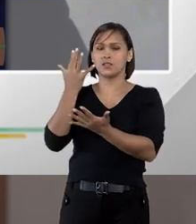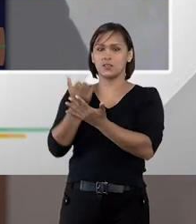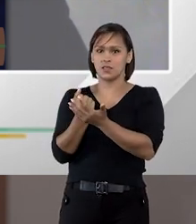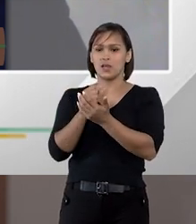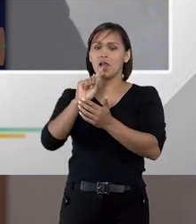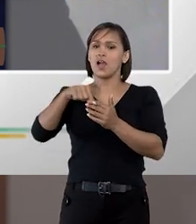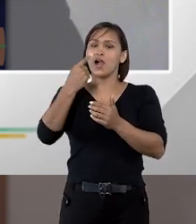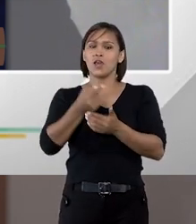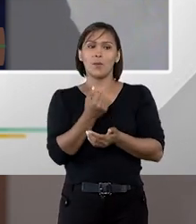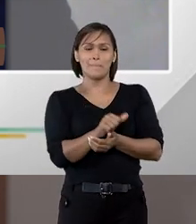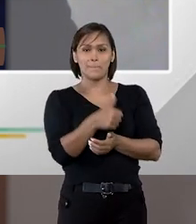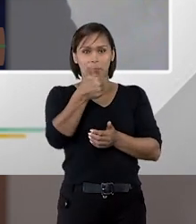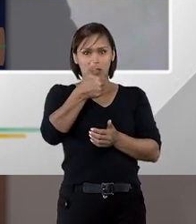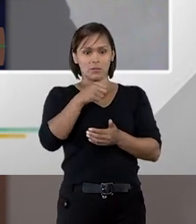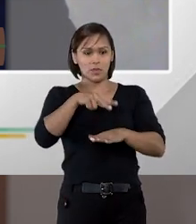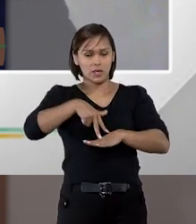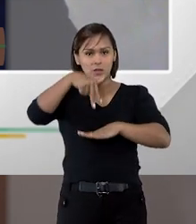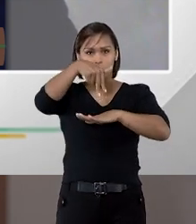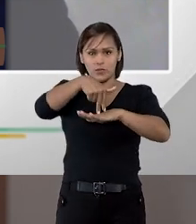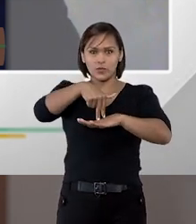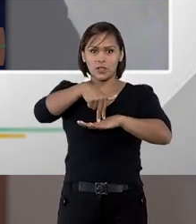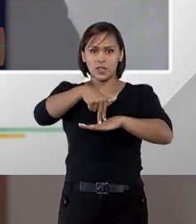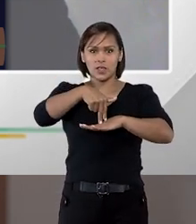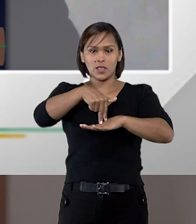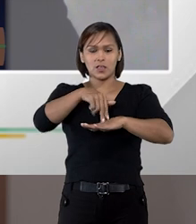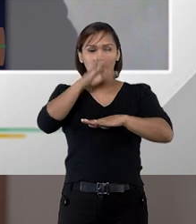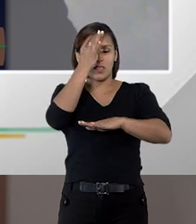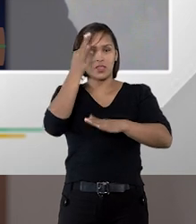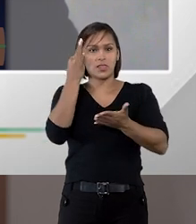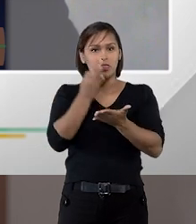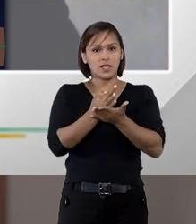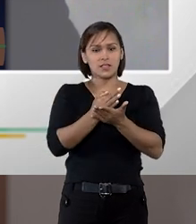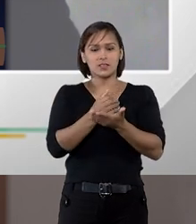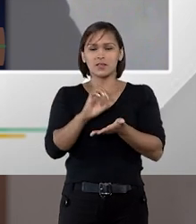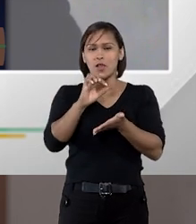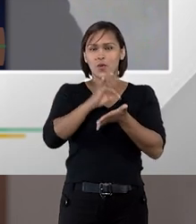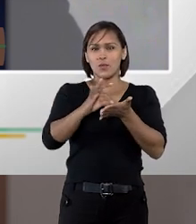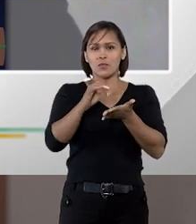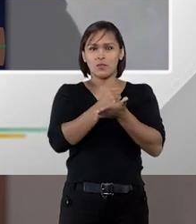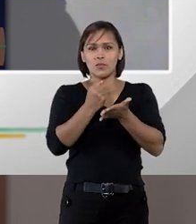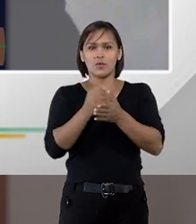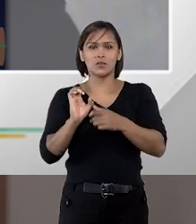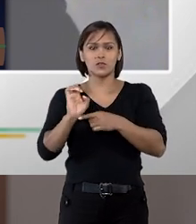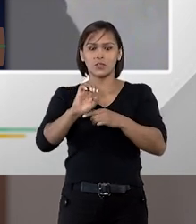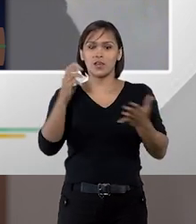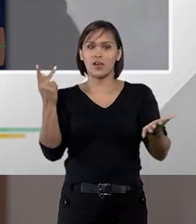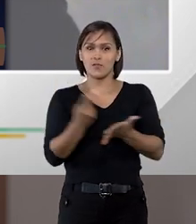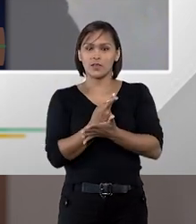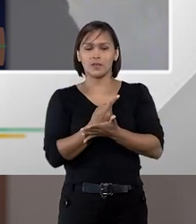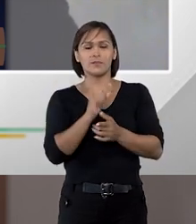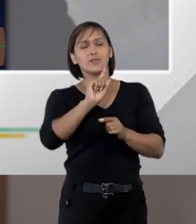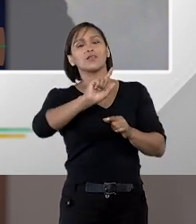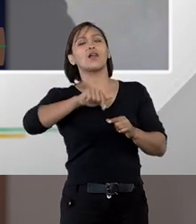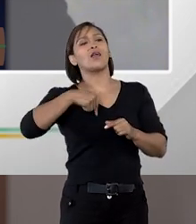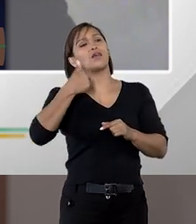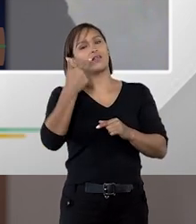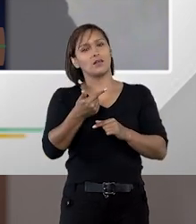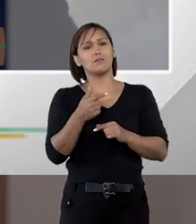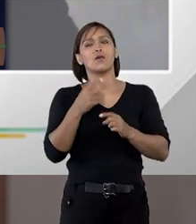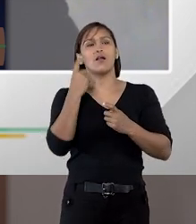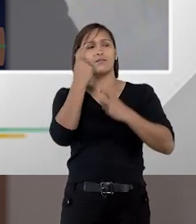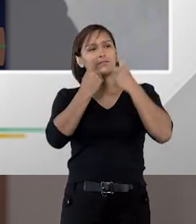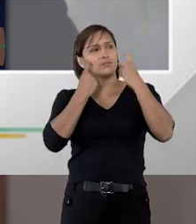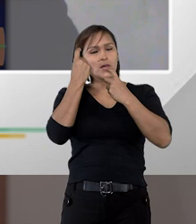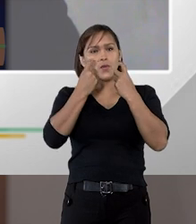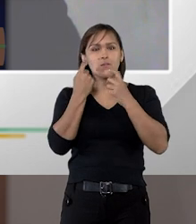portanto, já definir o primeiro colocado, que é aquele que vai em tese celebrar o contrato com o Estado. E depois, aí sim, você